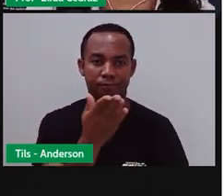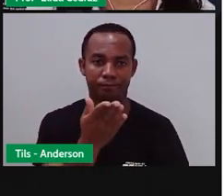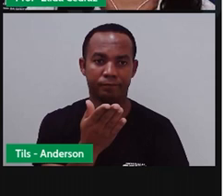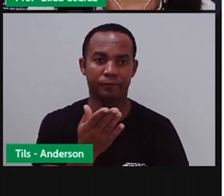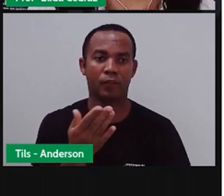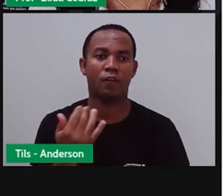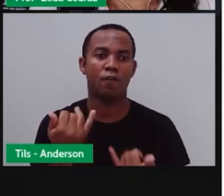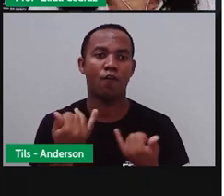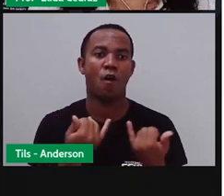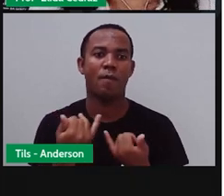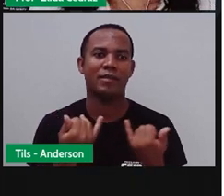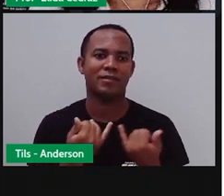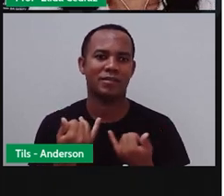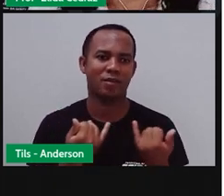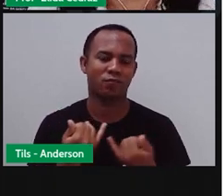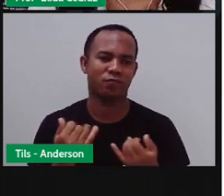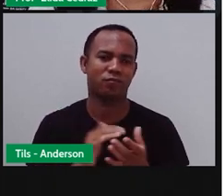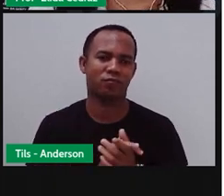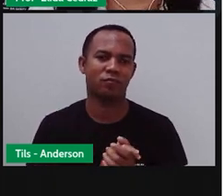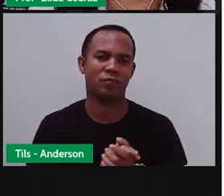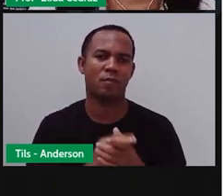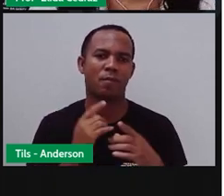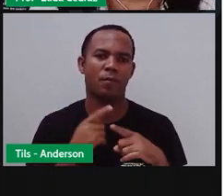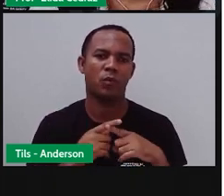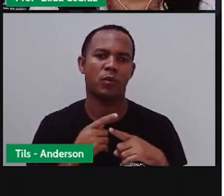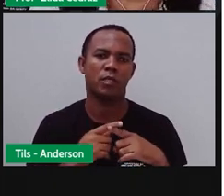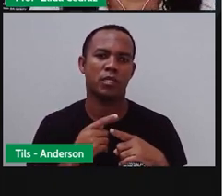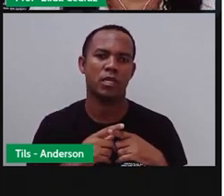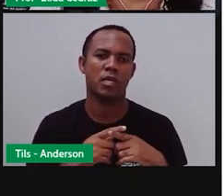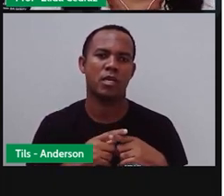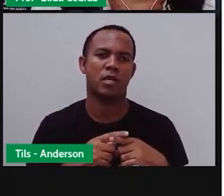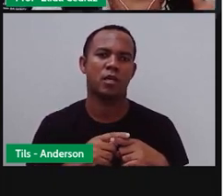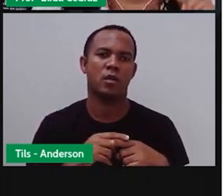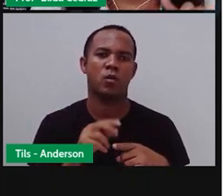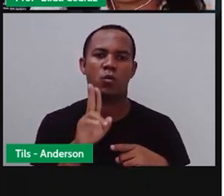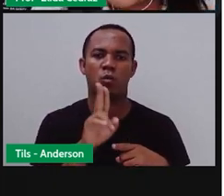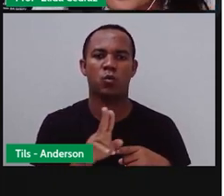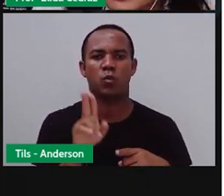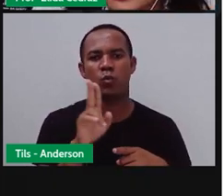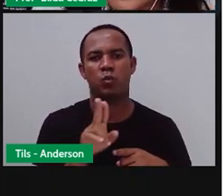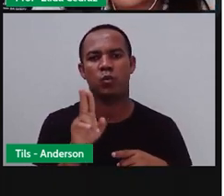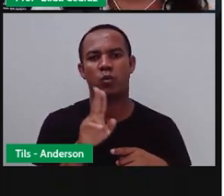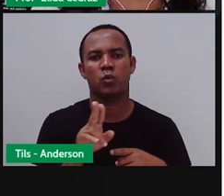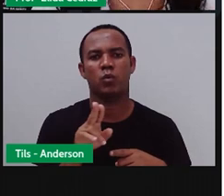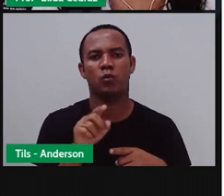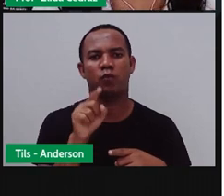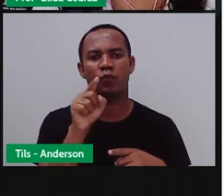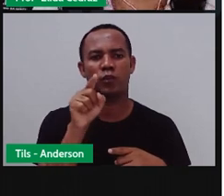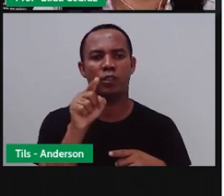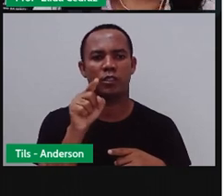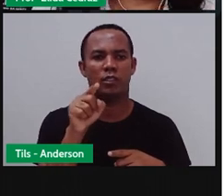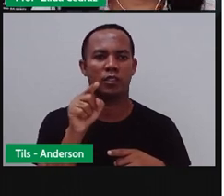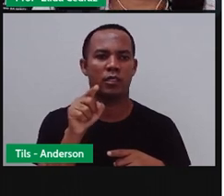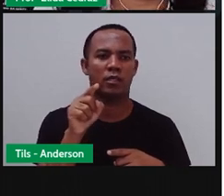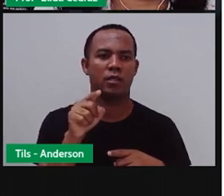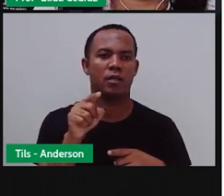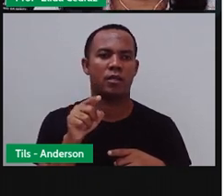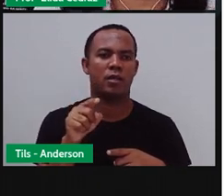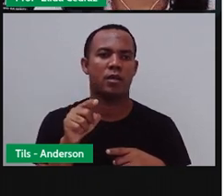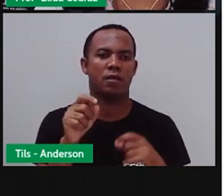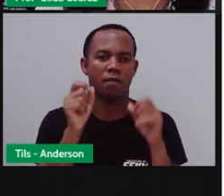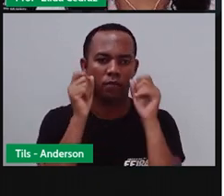é a informação, porque a função dele é deixar você bem